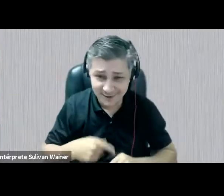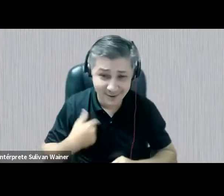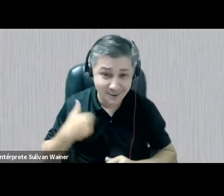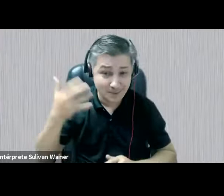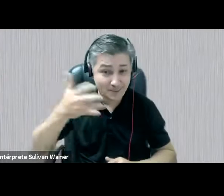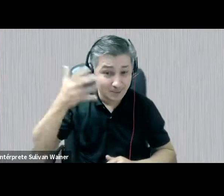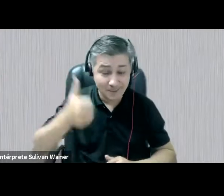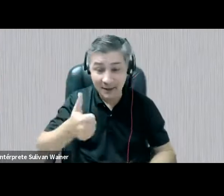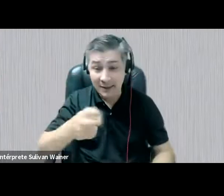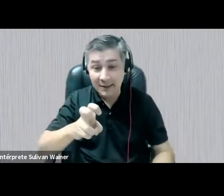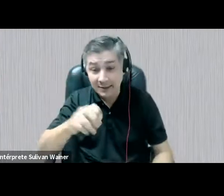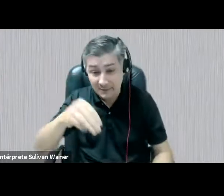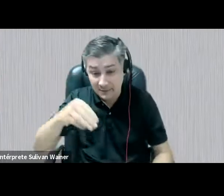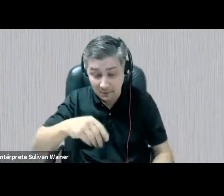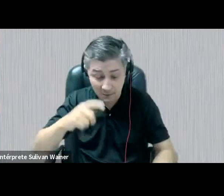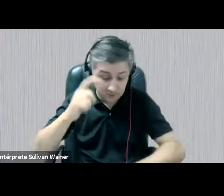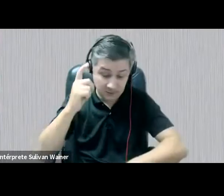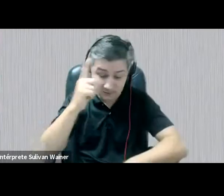fala de 15 minutos